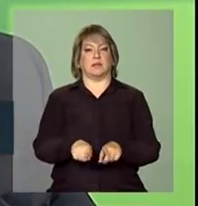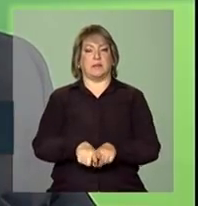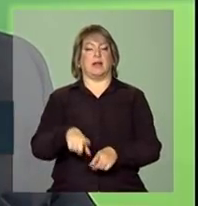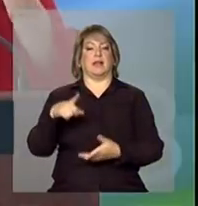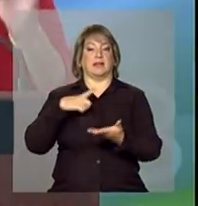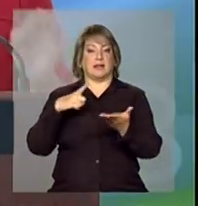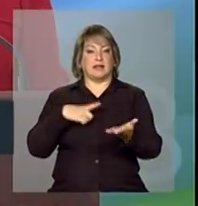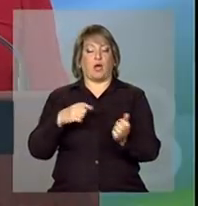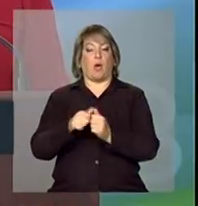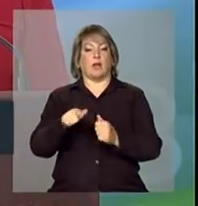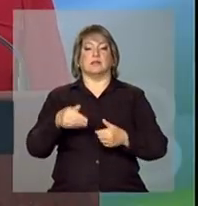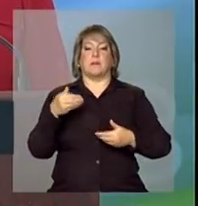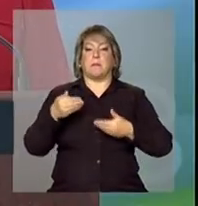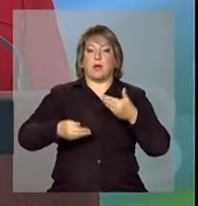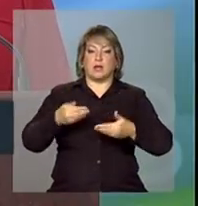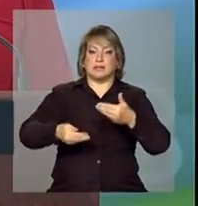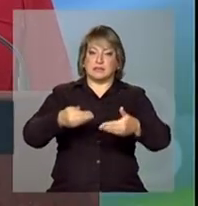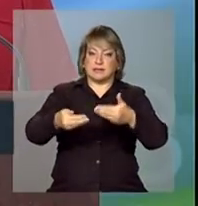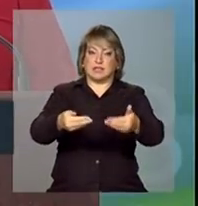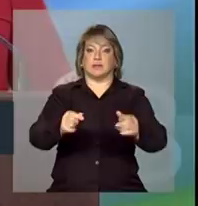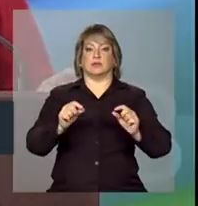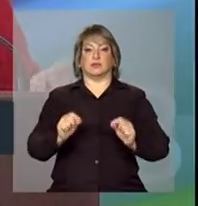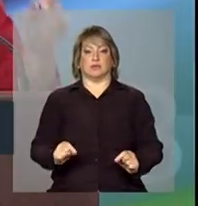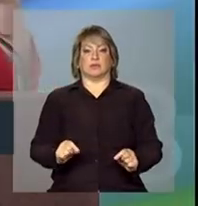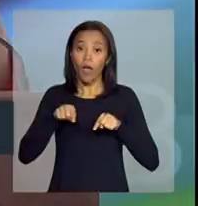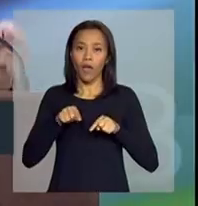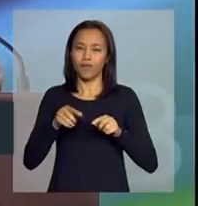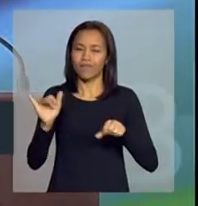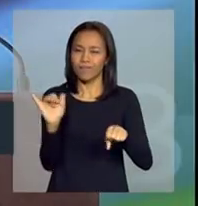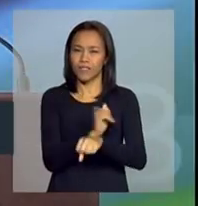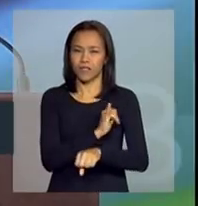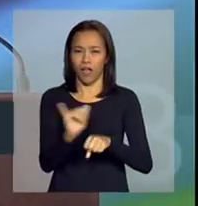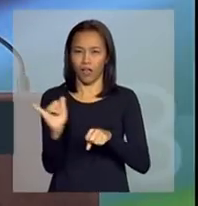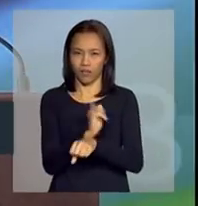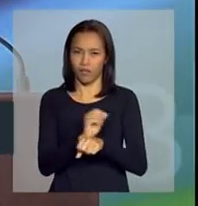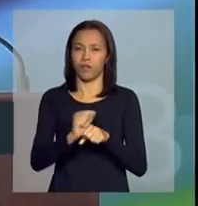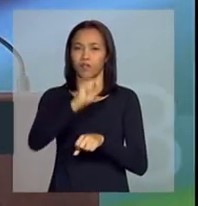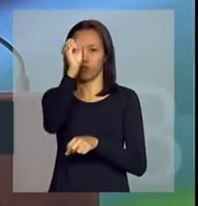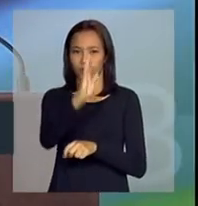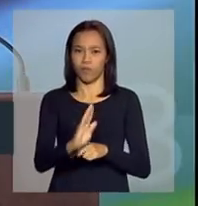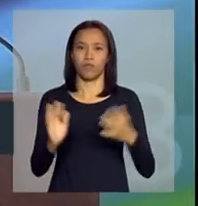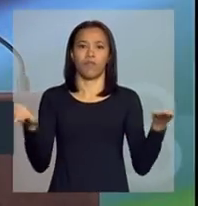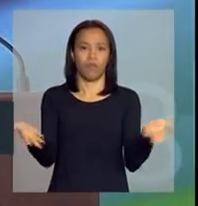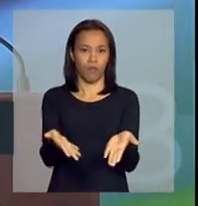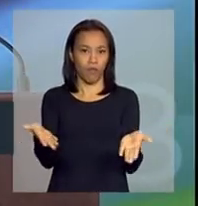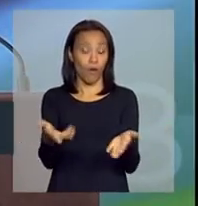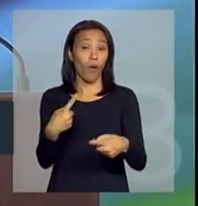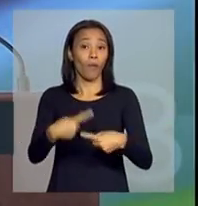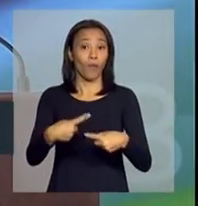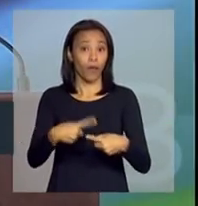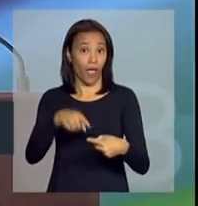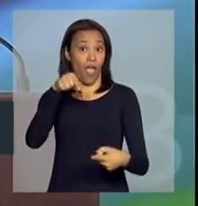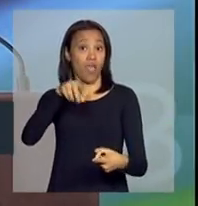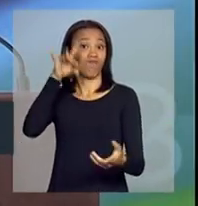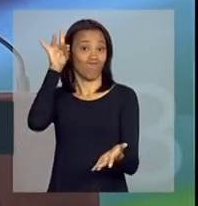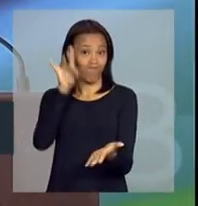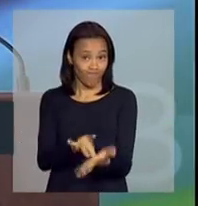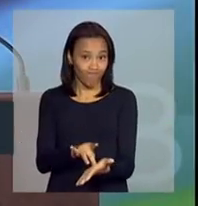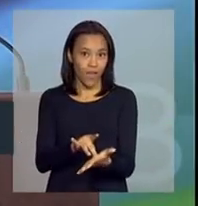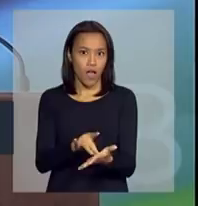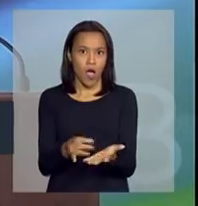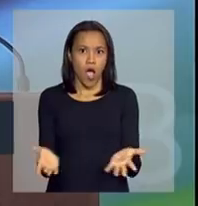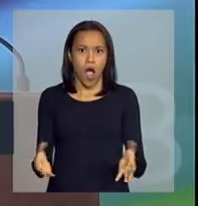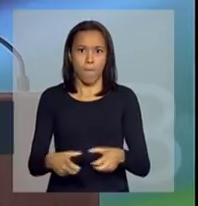com esse processo que é um processo estratégico para o Brasil hoje porque, de fato, altera a